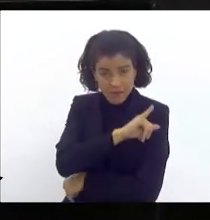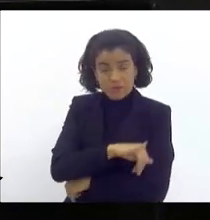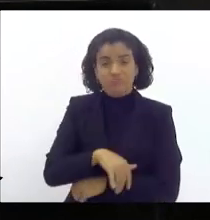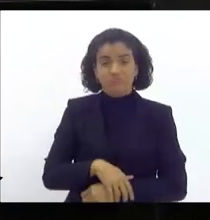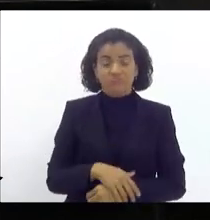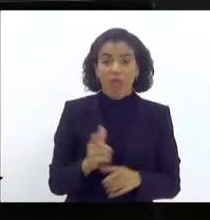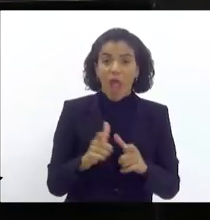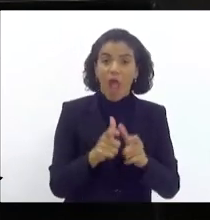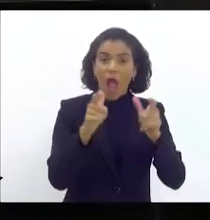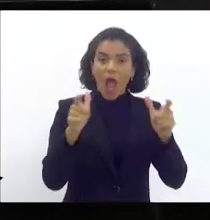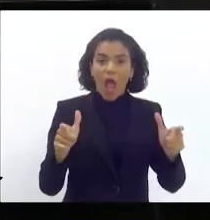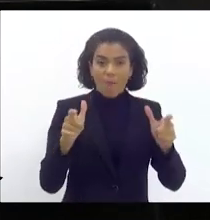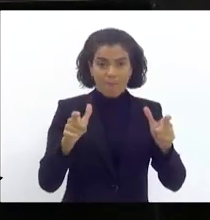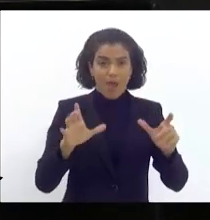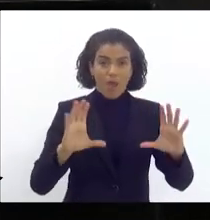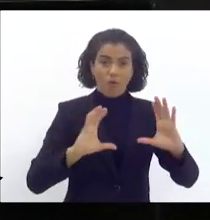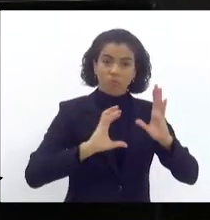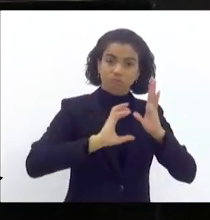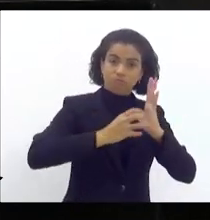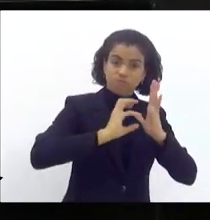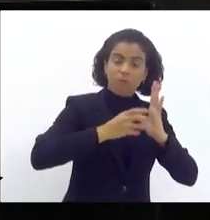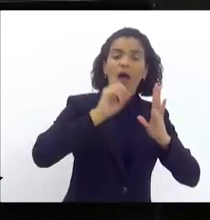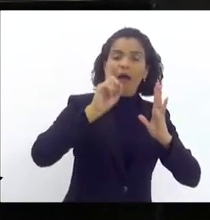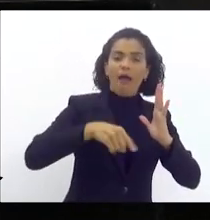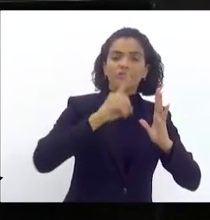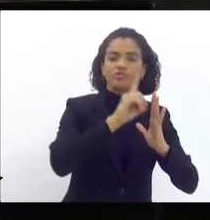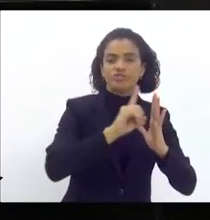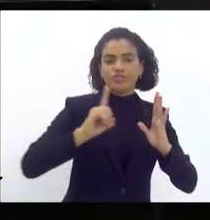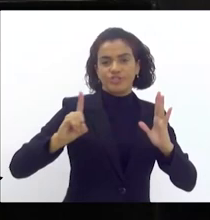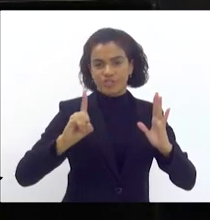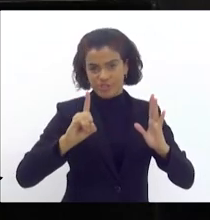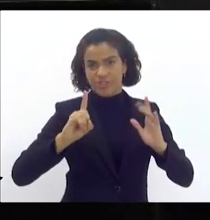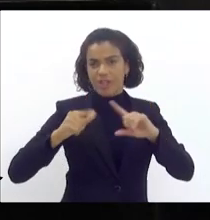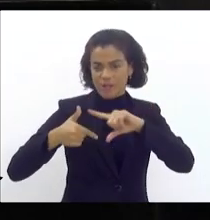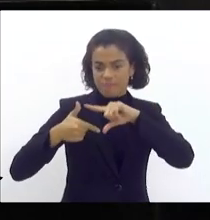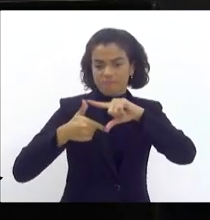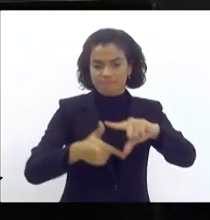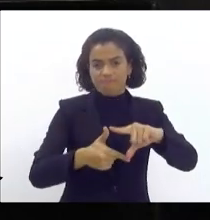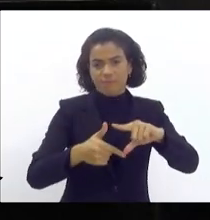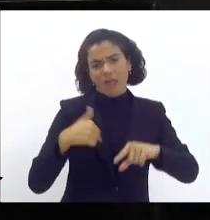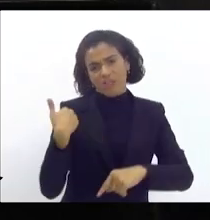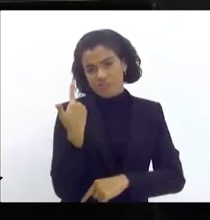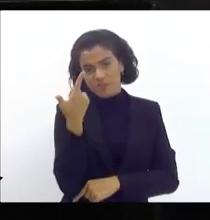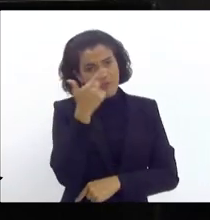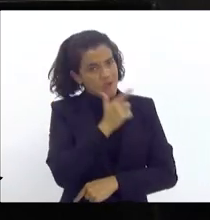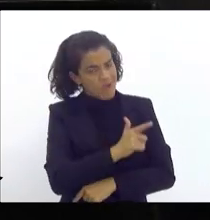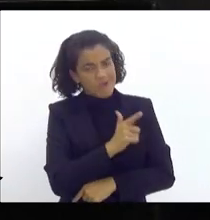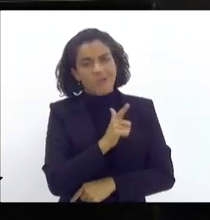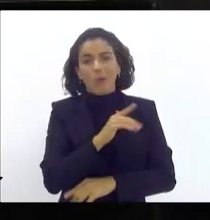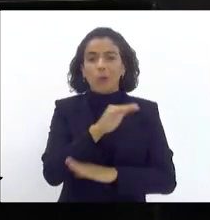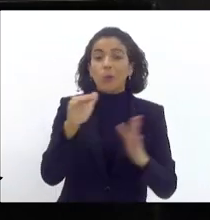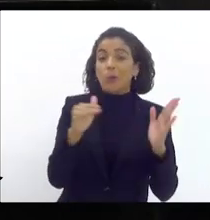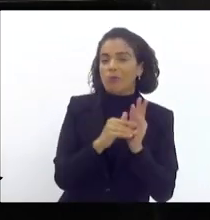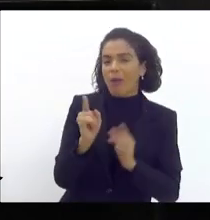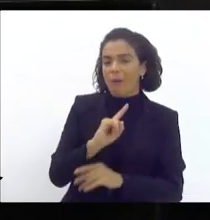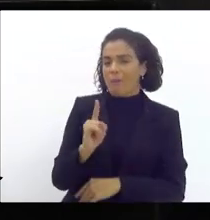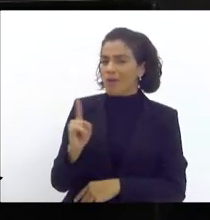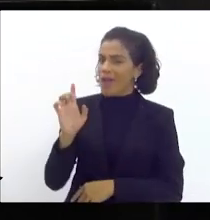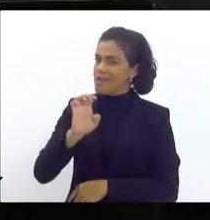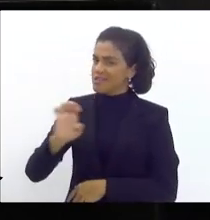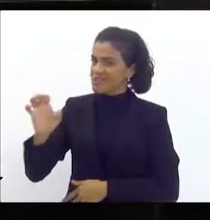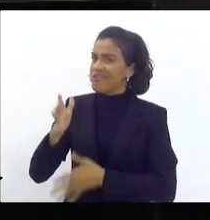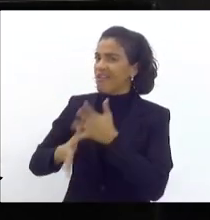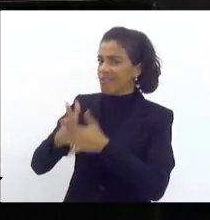a maior bancada é conservadora. a gente pode realmente não conseguir passar tudo porque a esquerda vem aqui para atrapalhar.